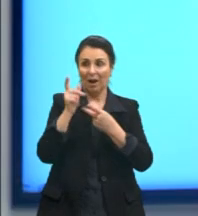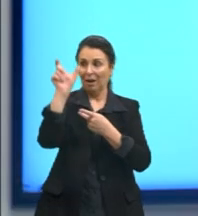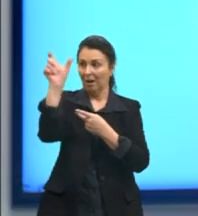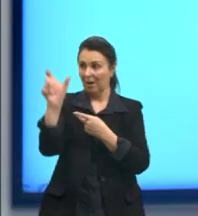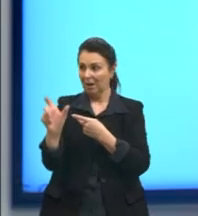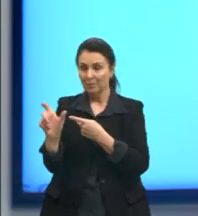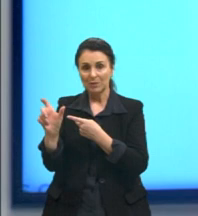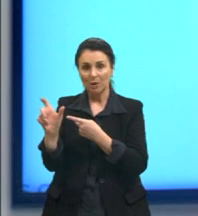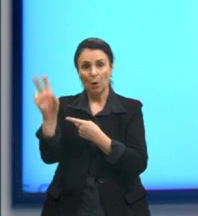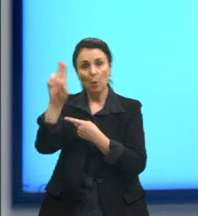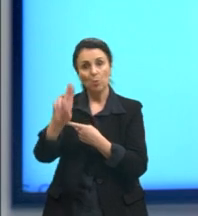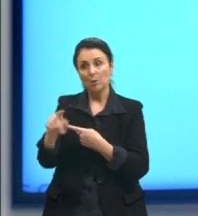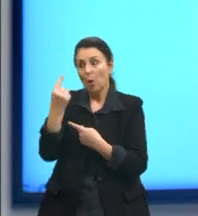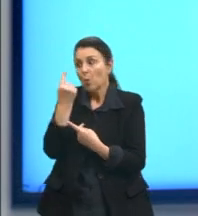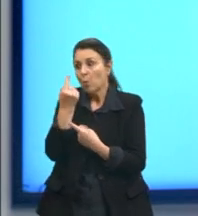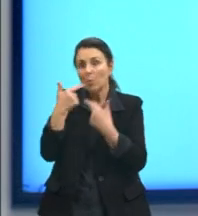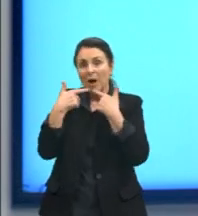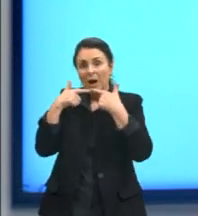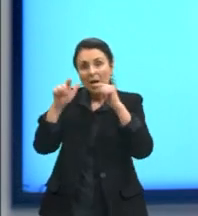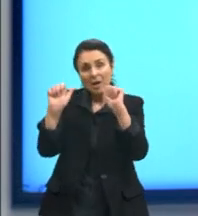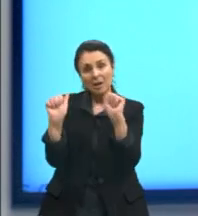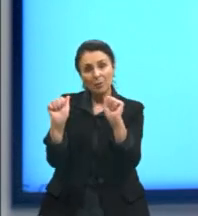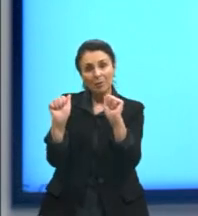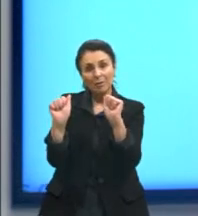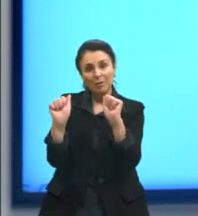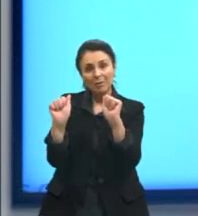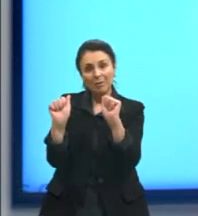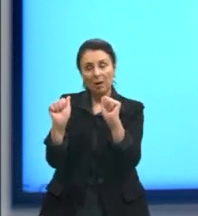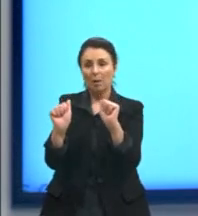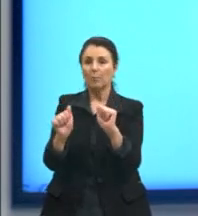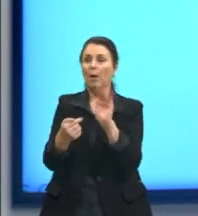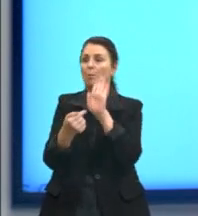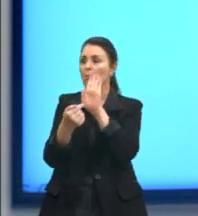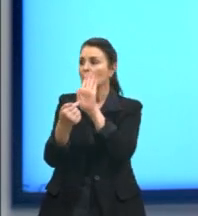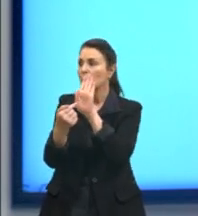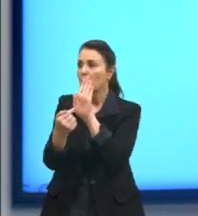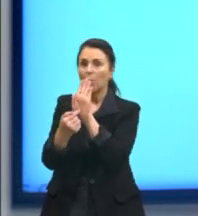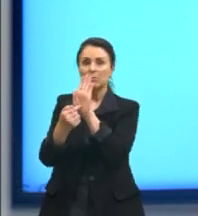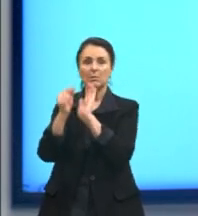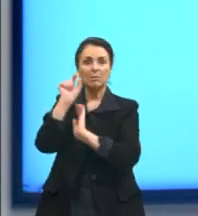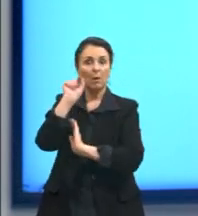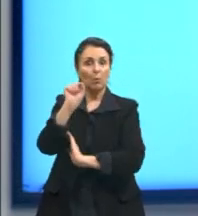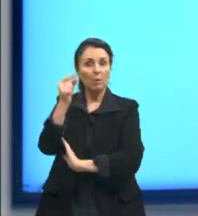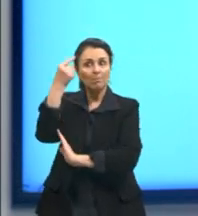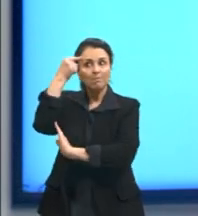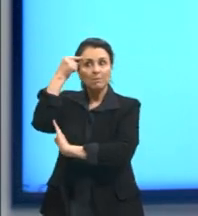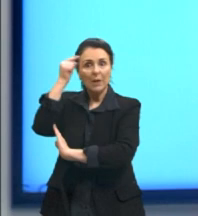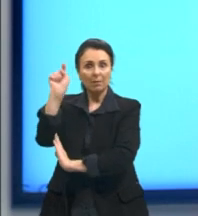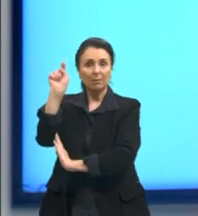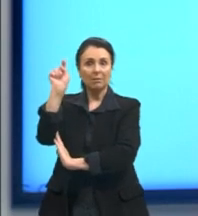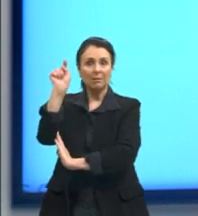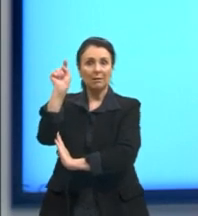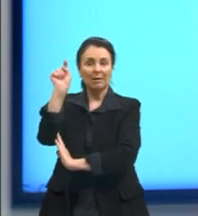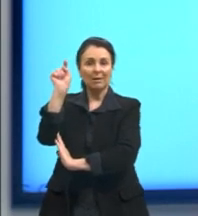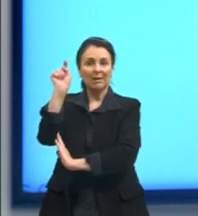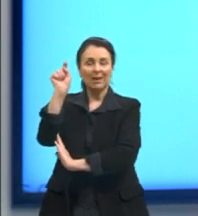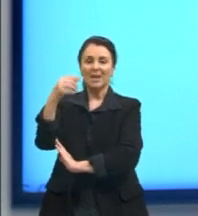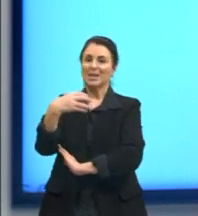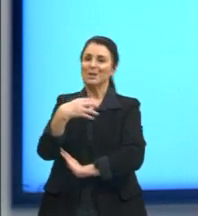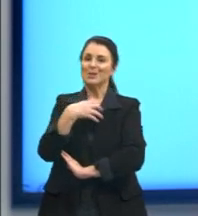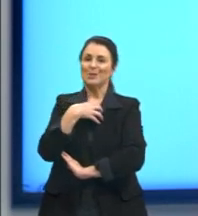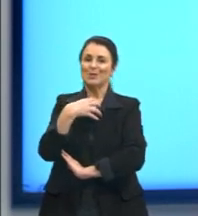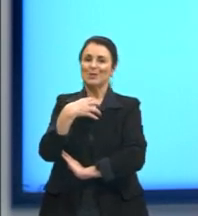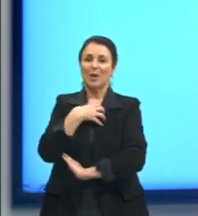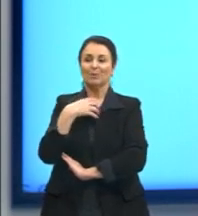empregar essa língua para exprimir as suas ideias. É, por conseguinte, de maneira